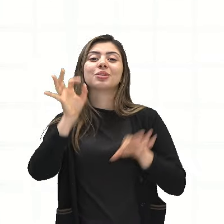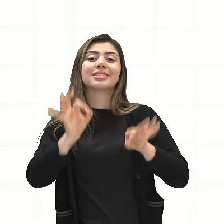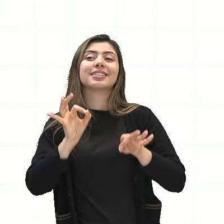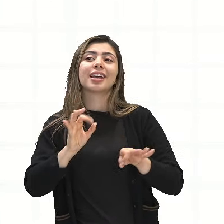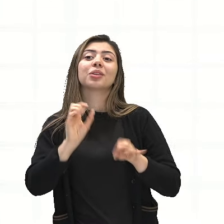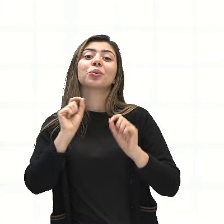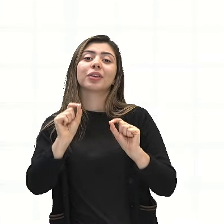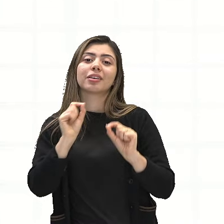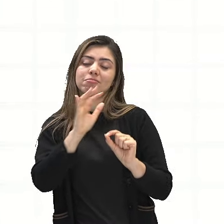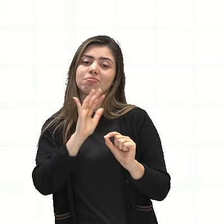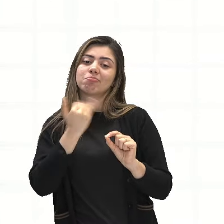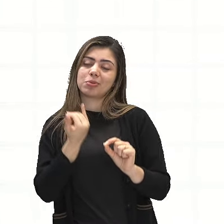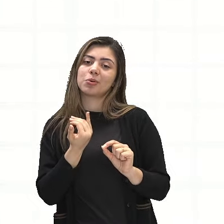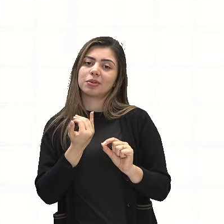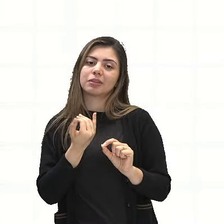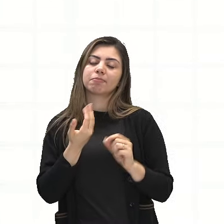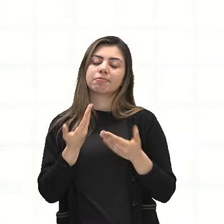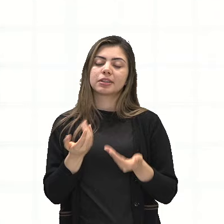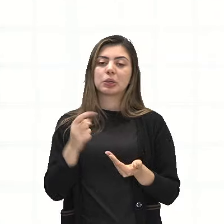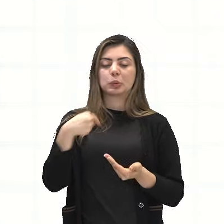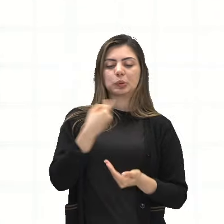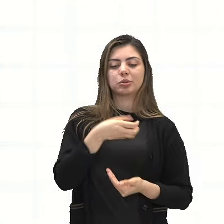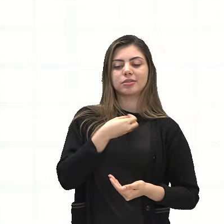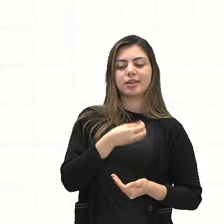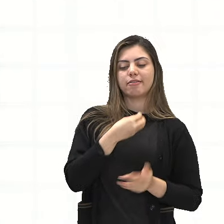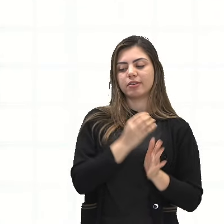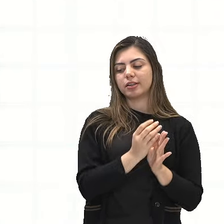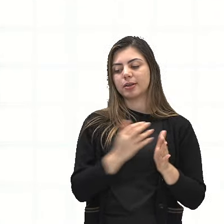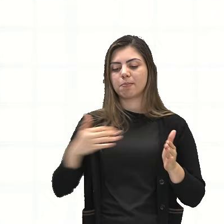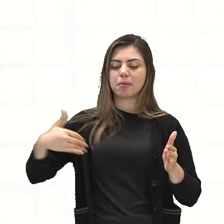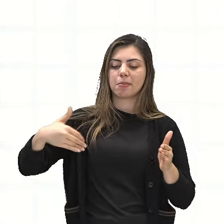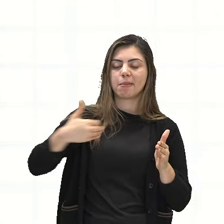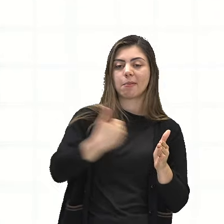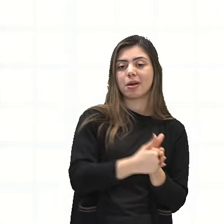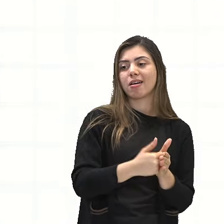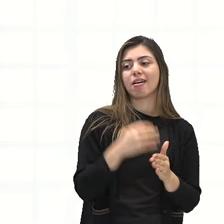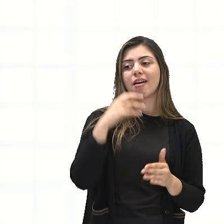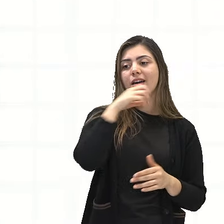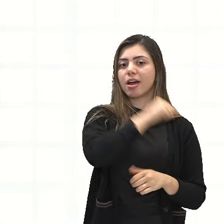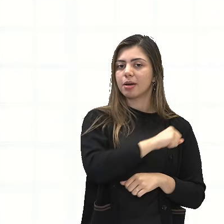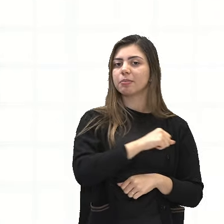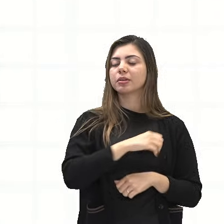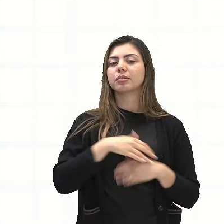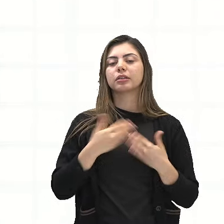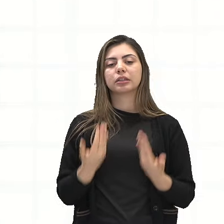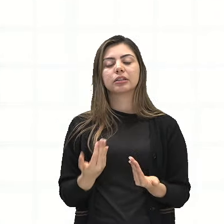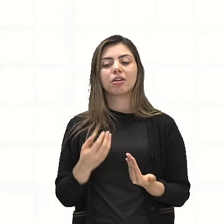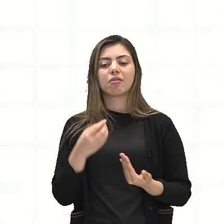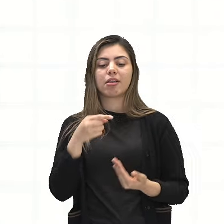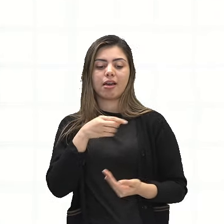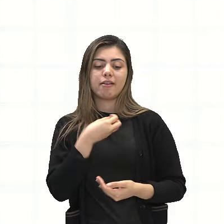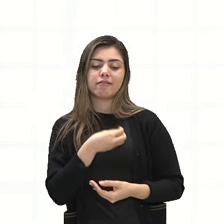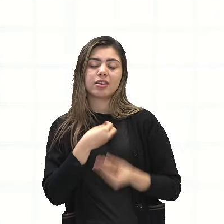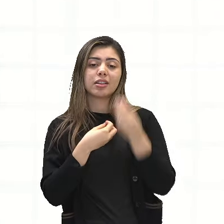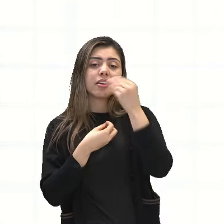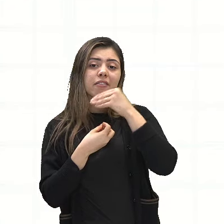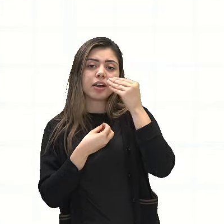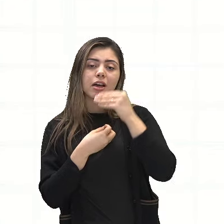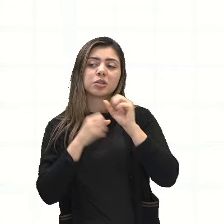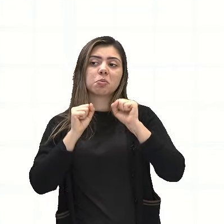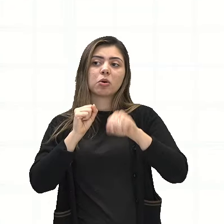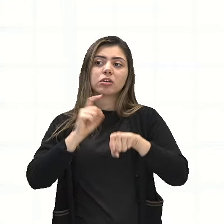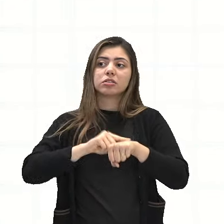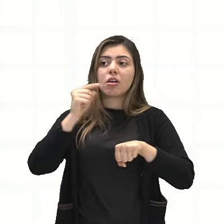Ou seja, a nossa vida é passageira, a nossa vida é efêmera. Então, a qualquer momento podemos partir,